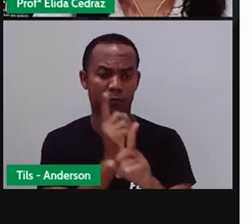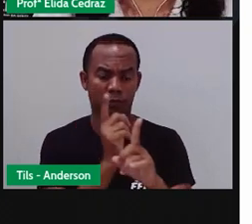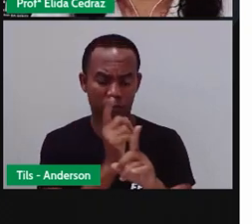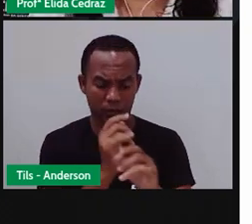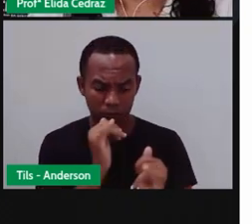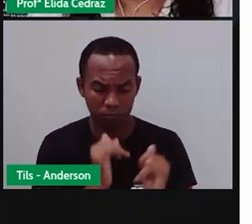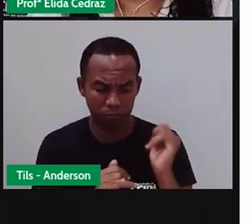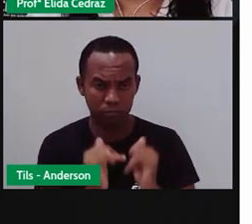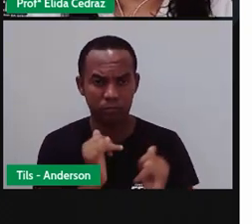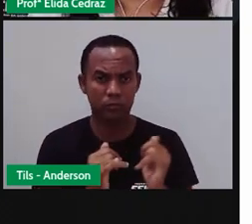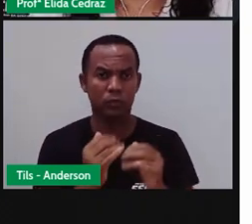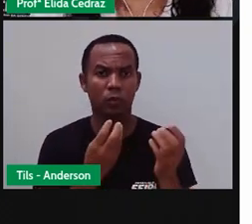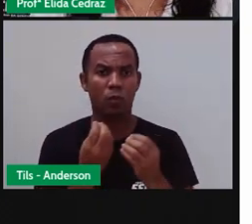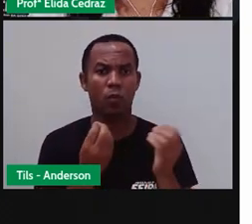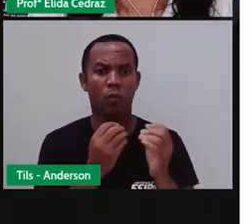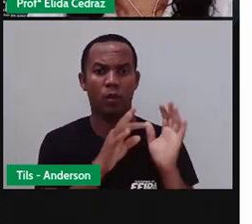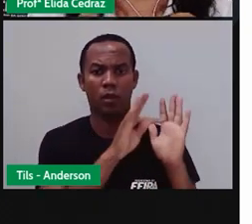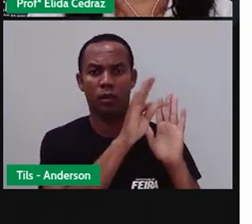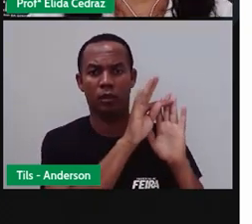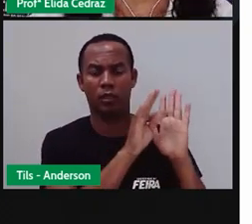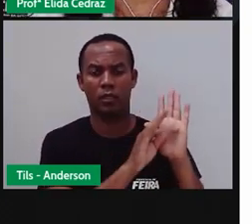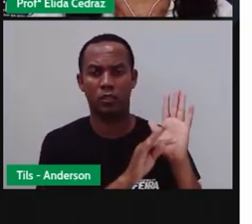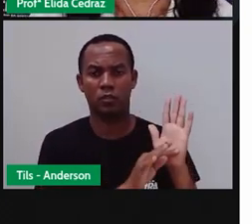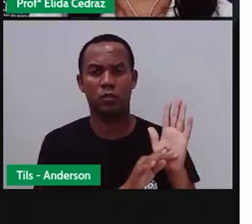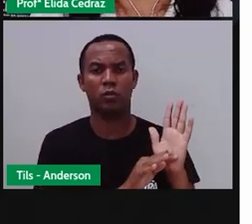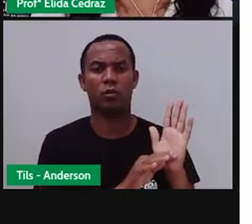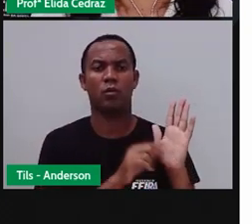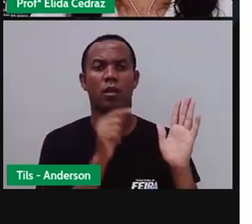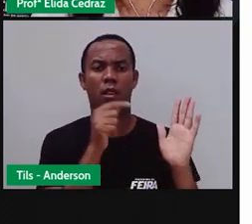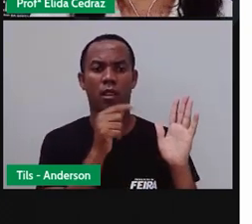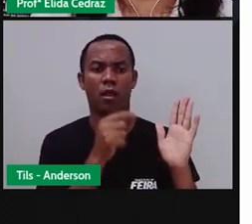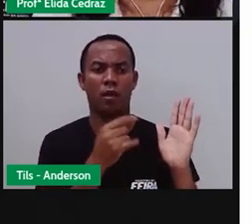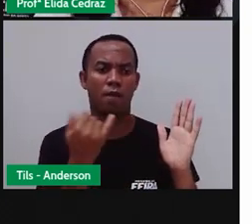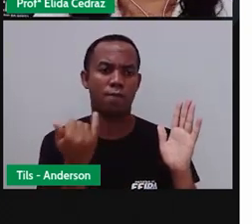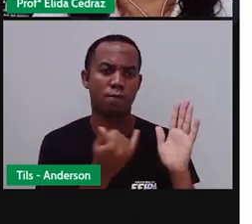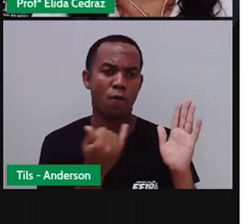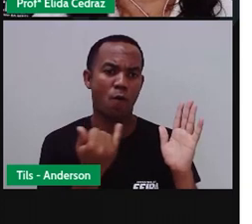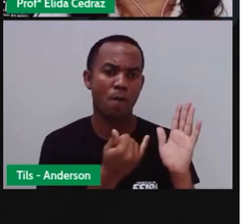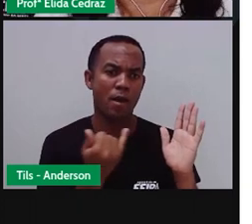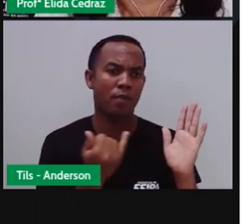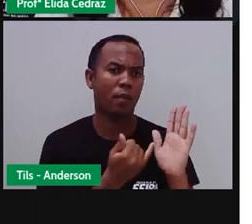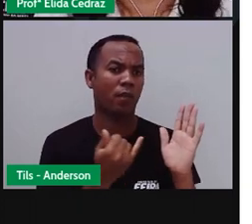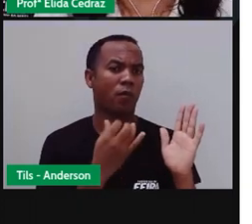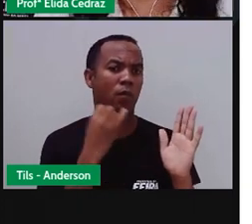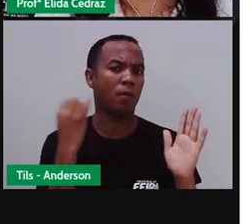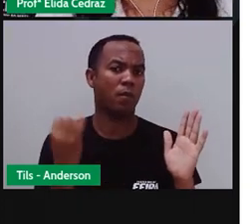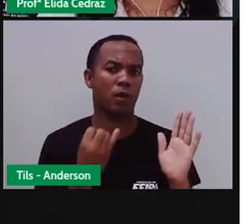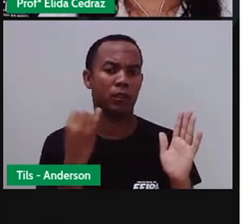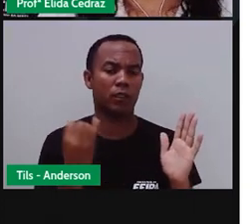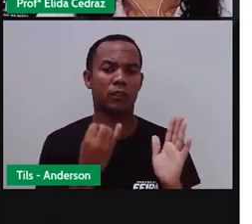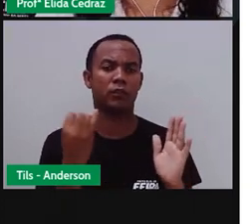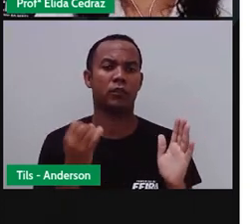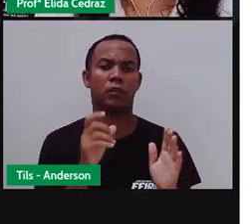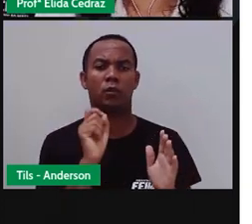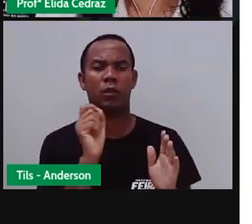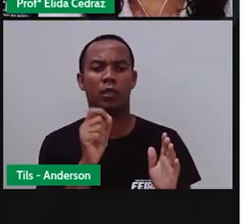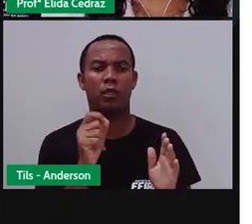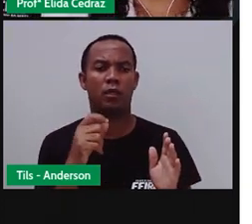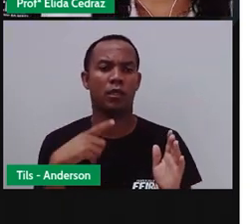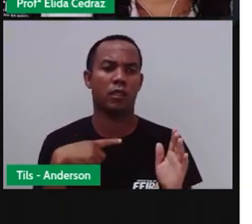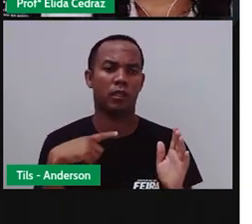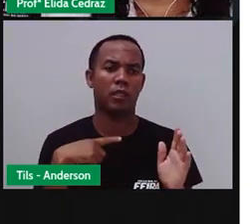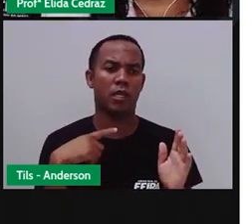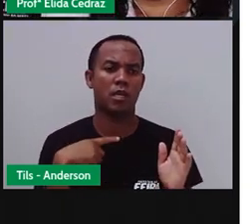No texto jornalístico, a informação é a base do texto. Pois ele tem a função